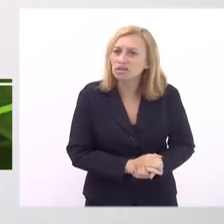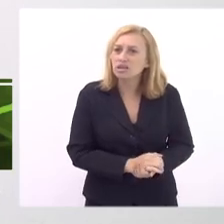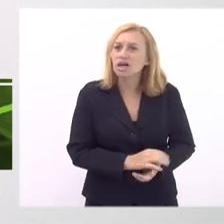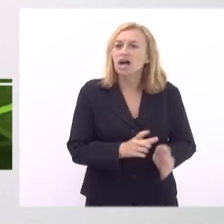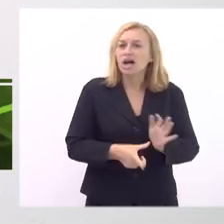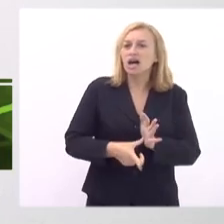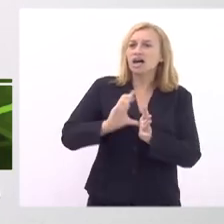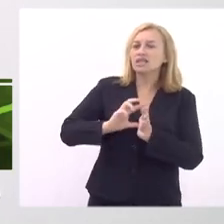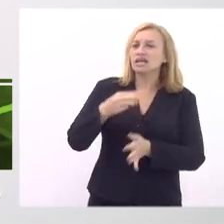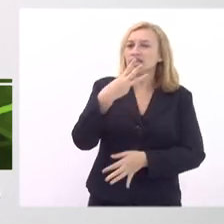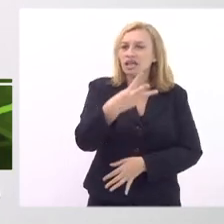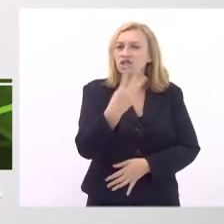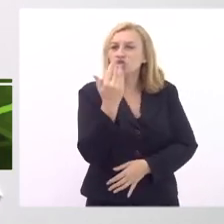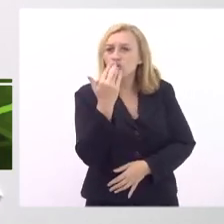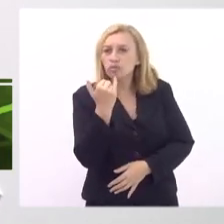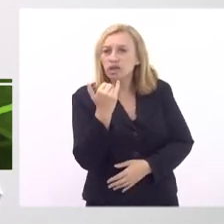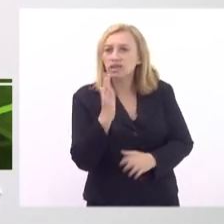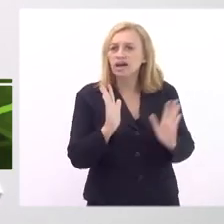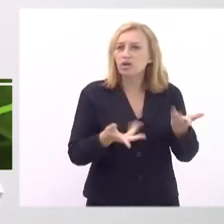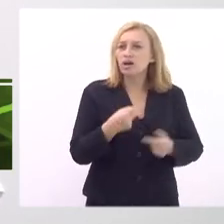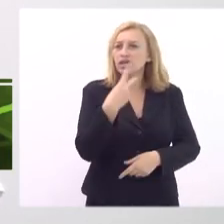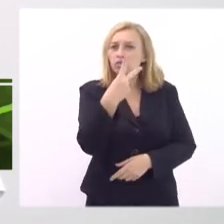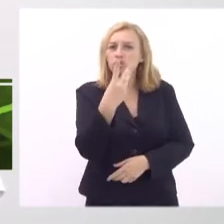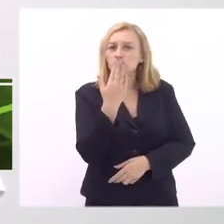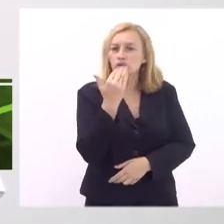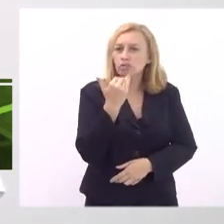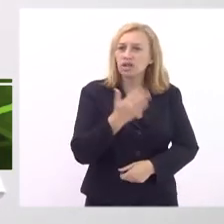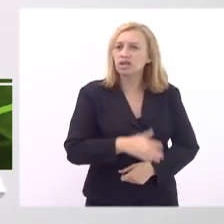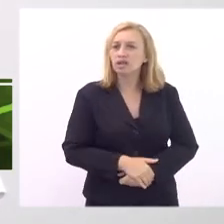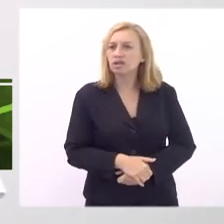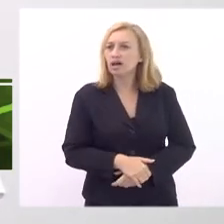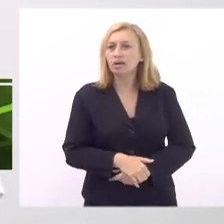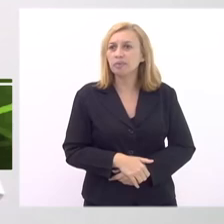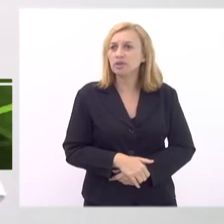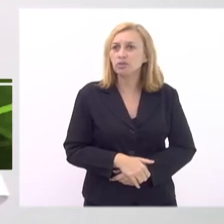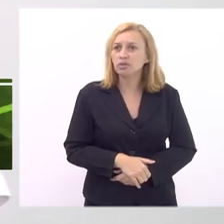até então agora são duas e